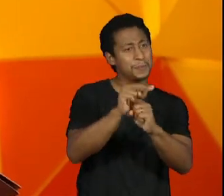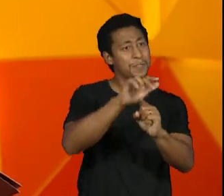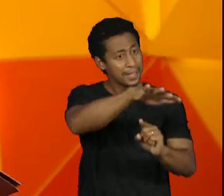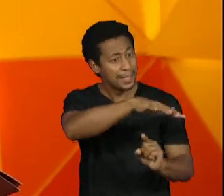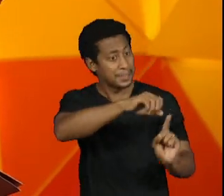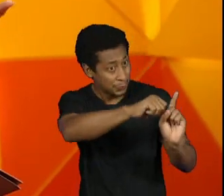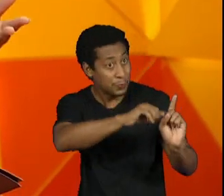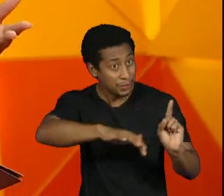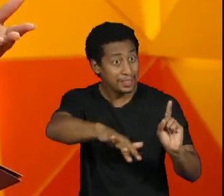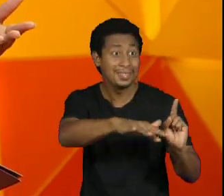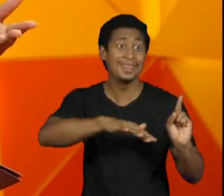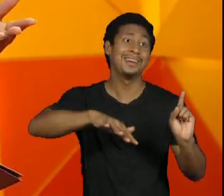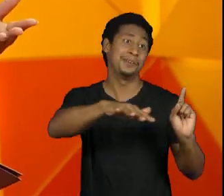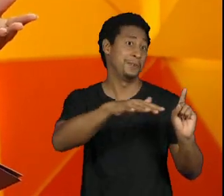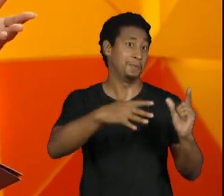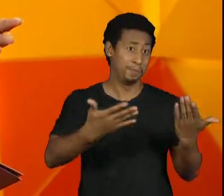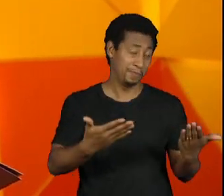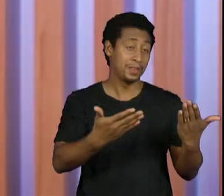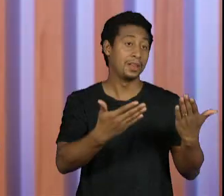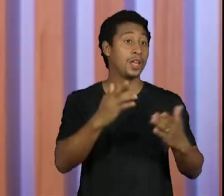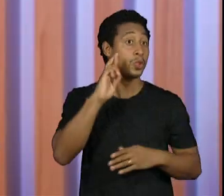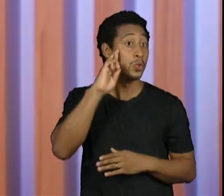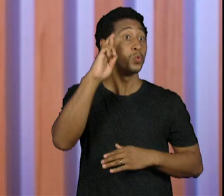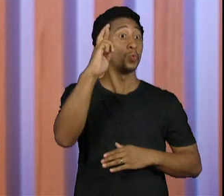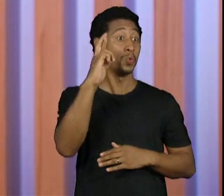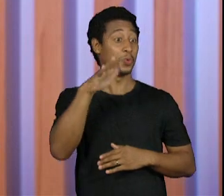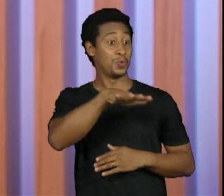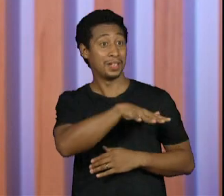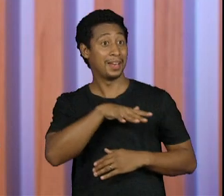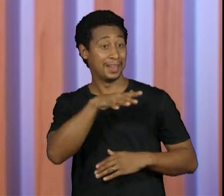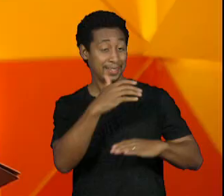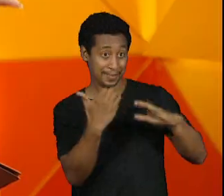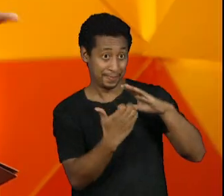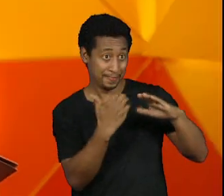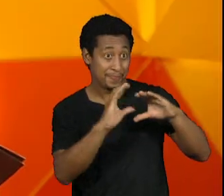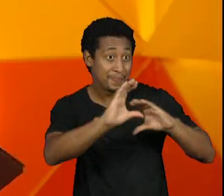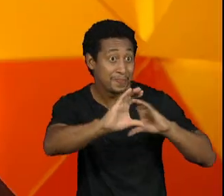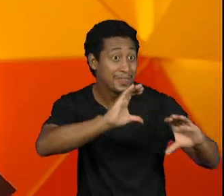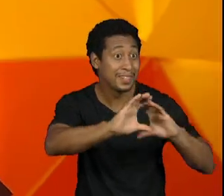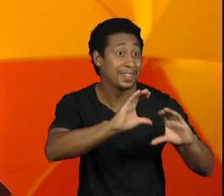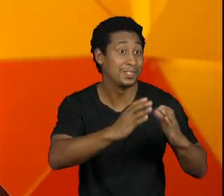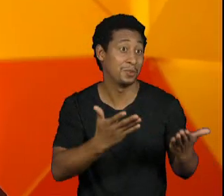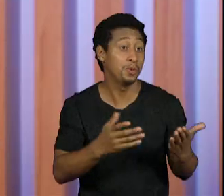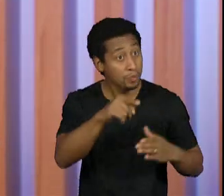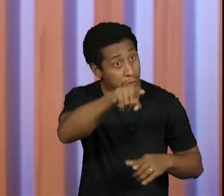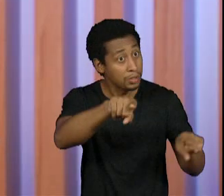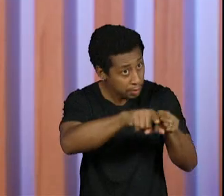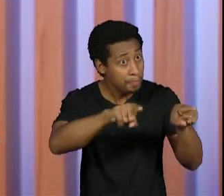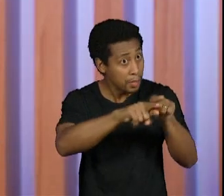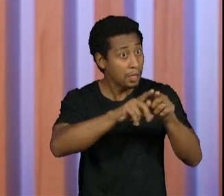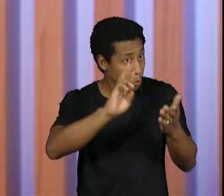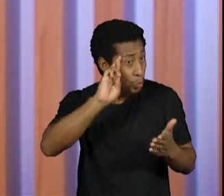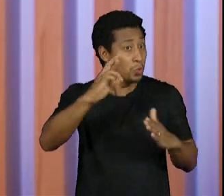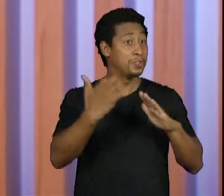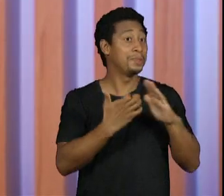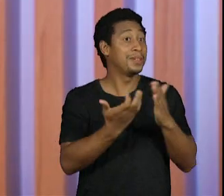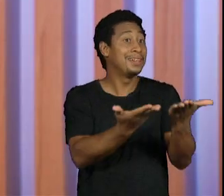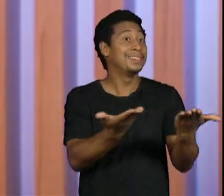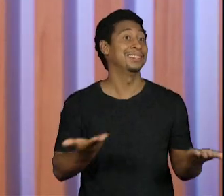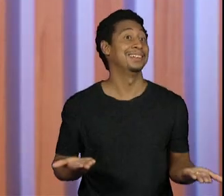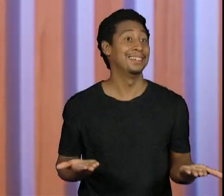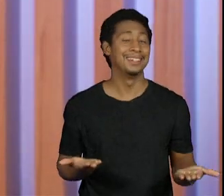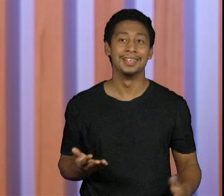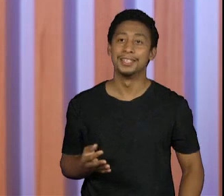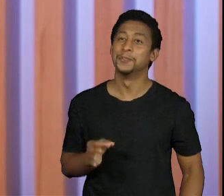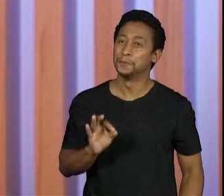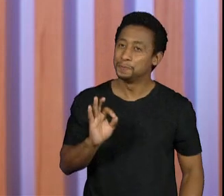dono de uma empresa de comunicação dessa pessoa que inicia esse trabalho e você está nesse lugar é é uma